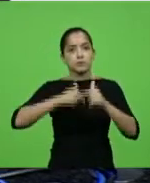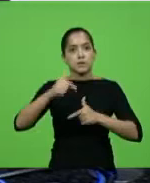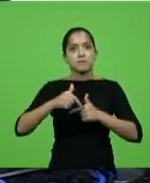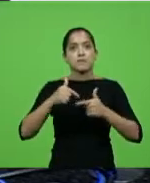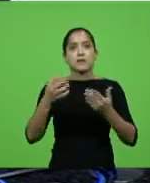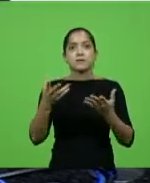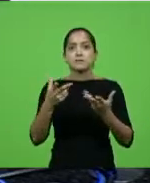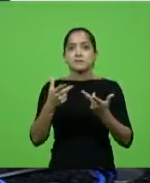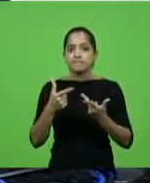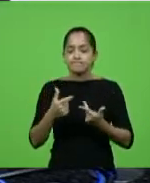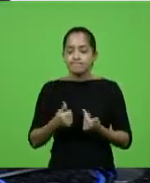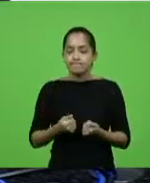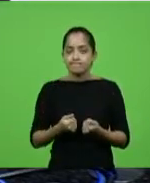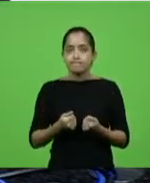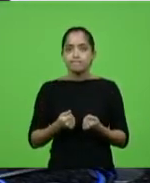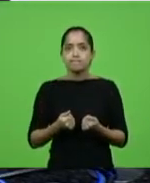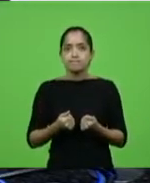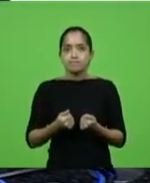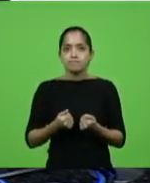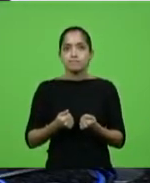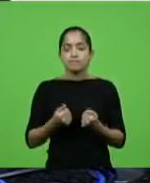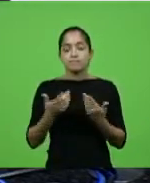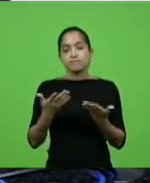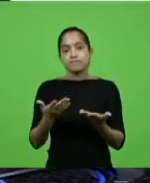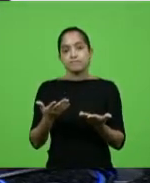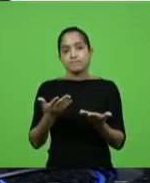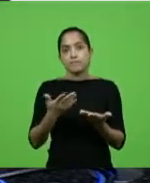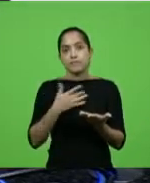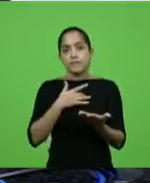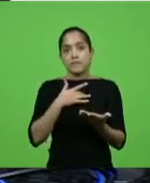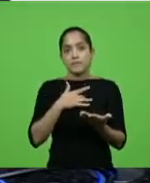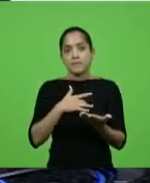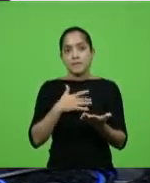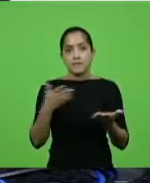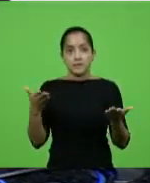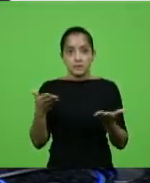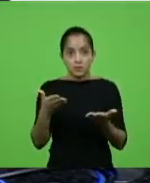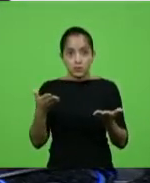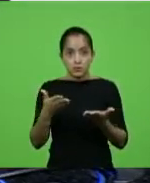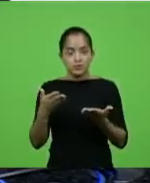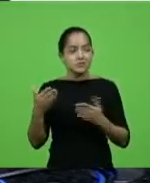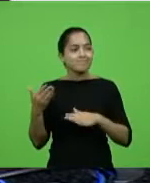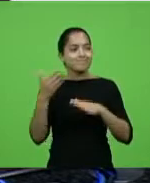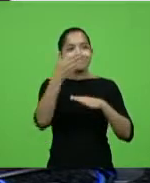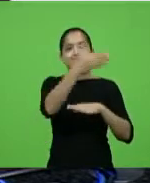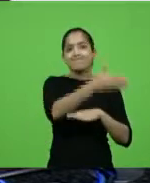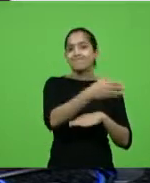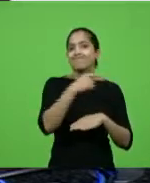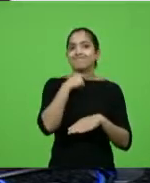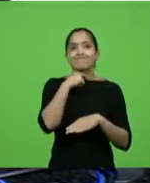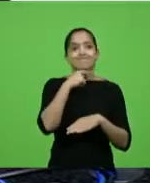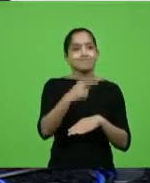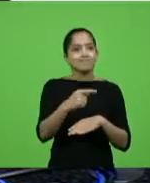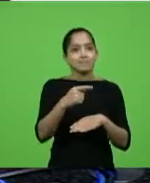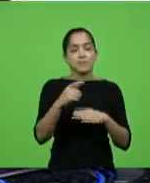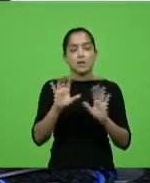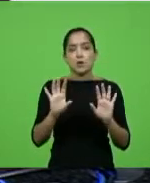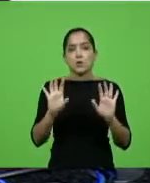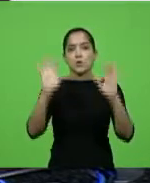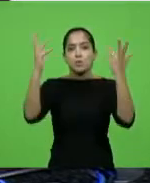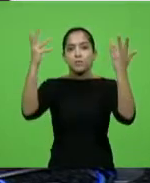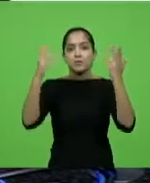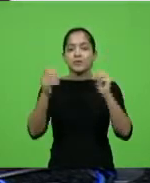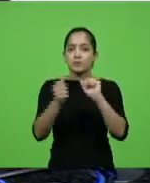naquela cidade. E que pena que hoje nós não podemos estar lá comemorando com a